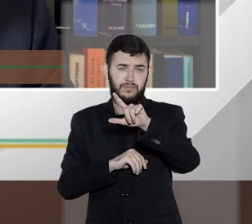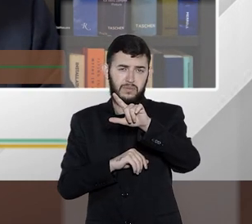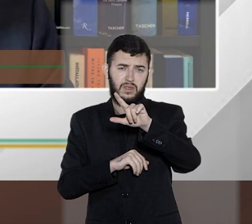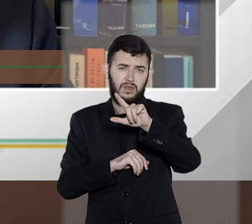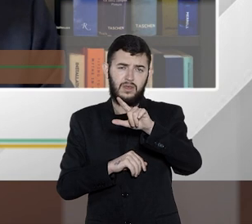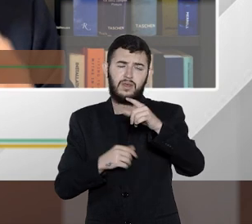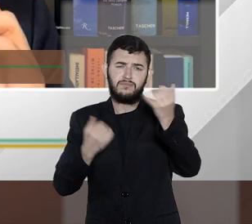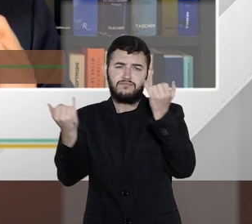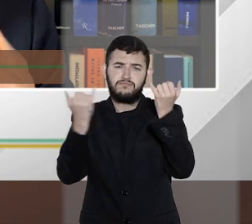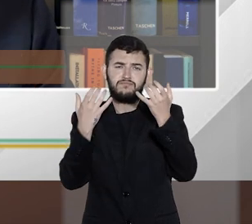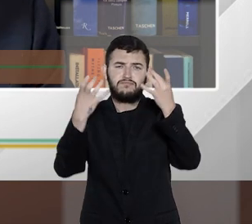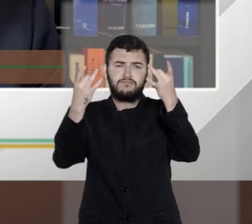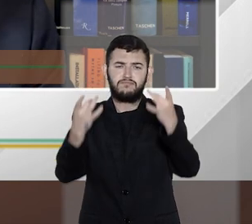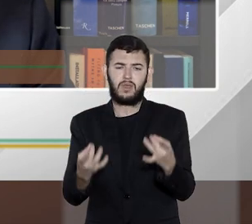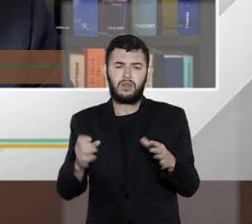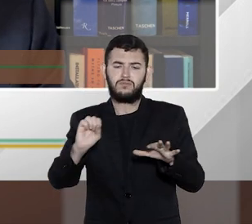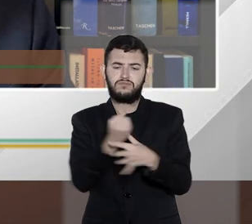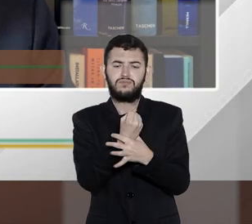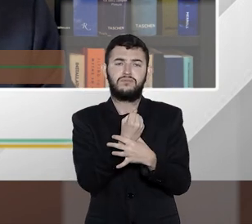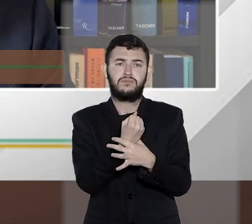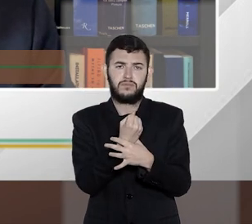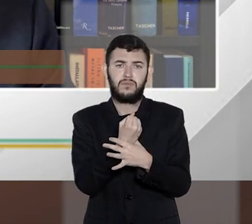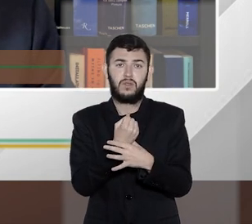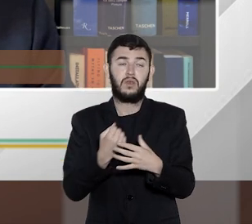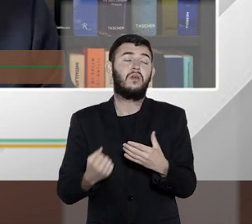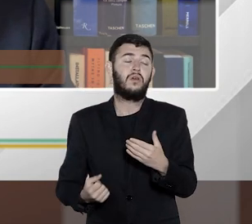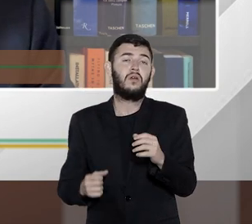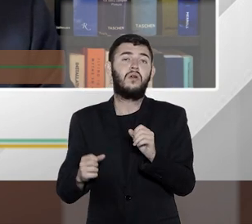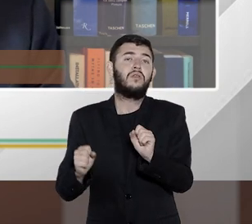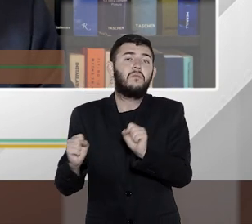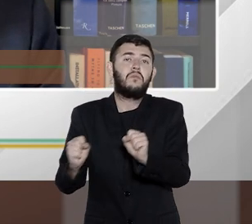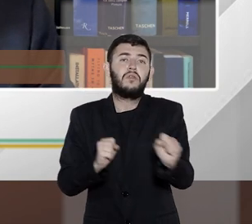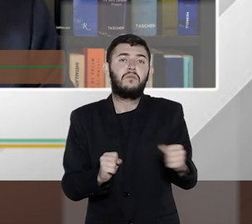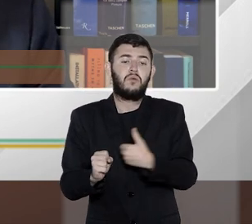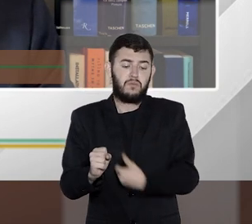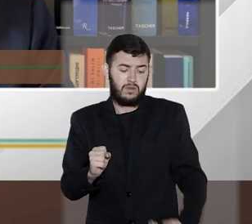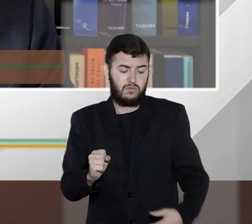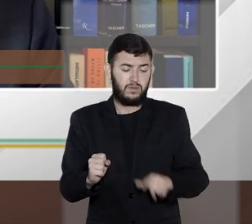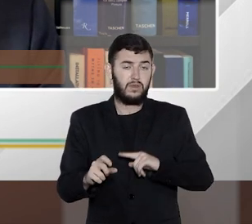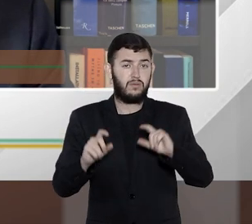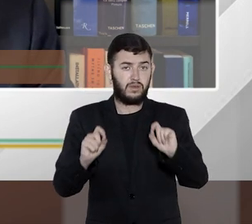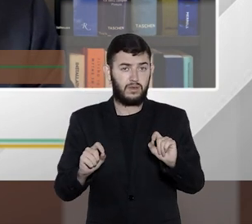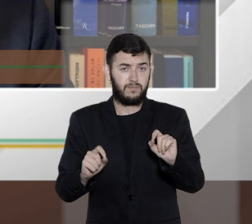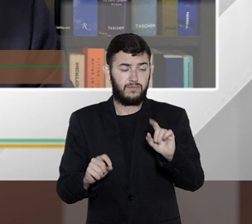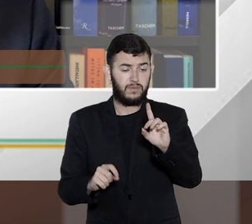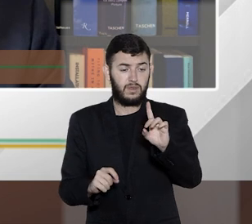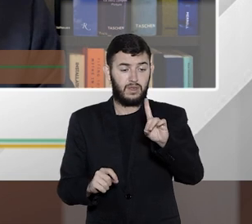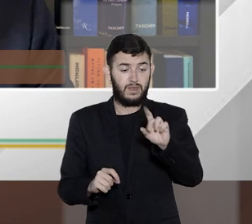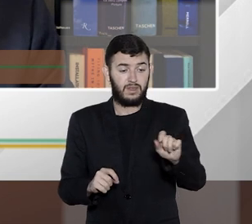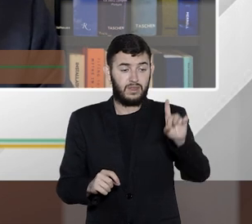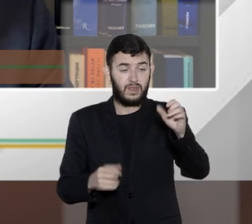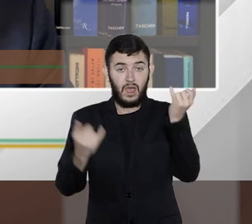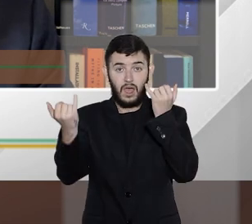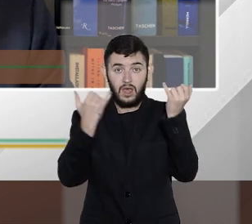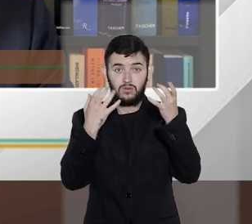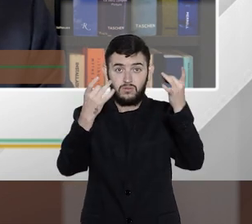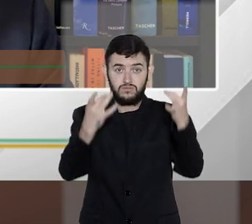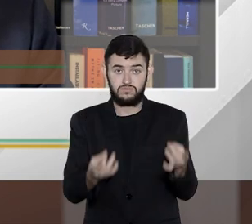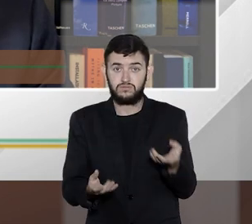uma aparente imunização do poder público quando esses dados são tratados em decorrência de um dever público.